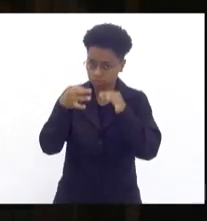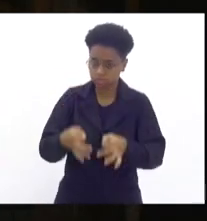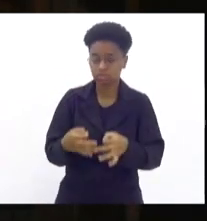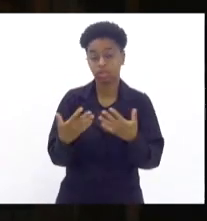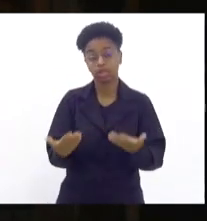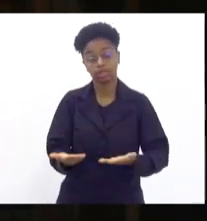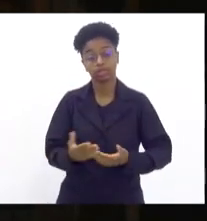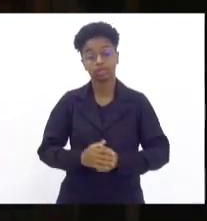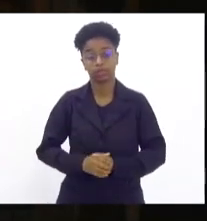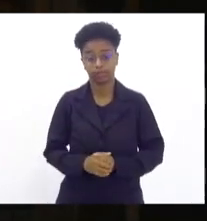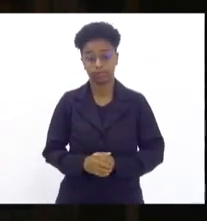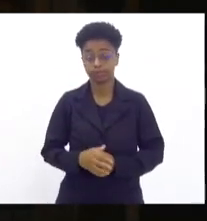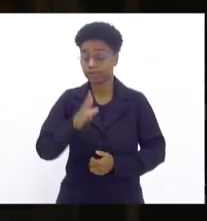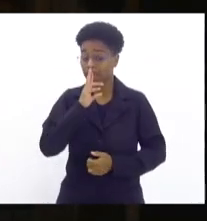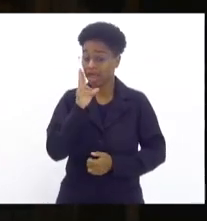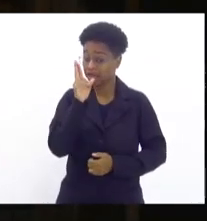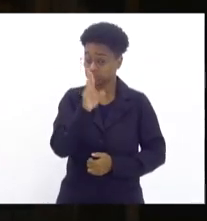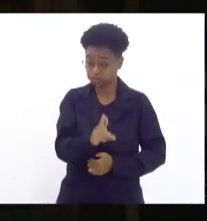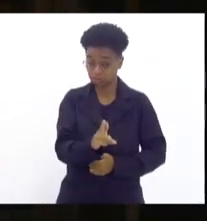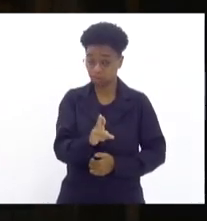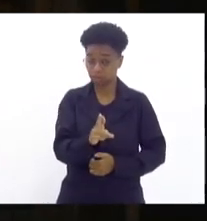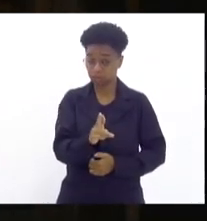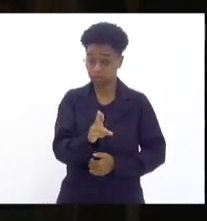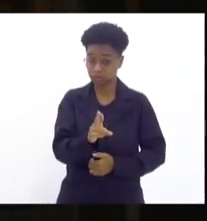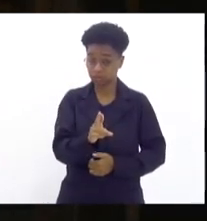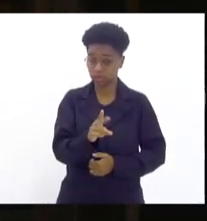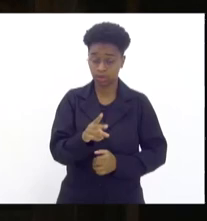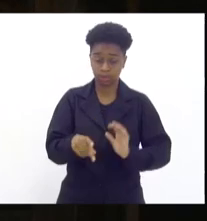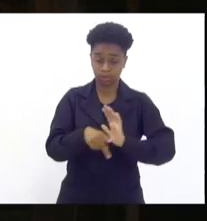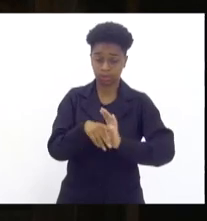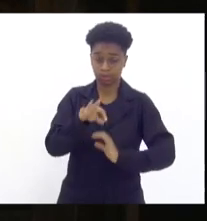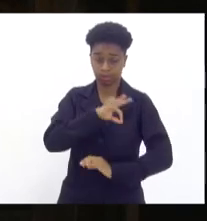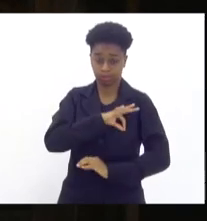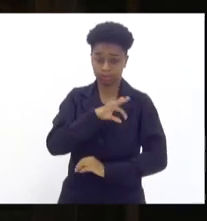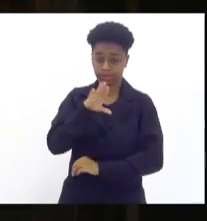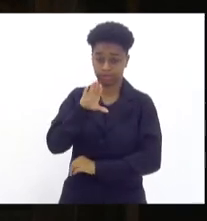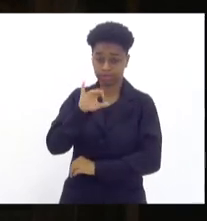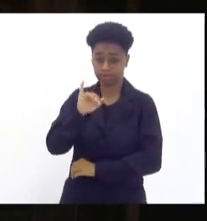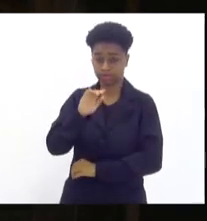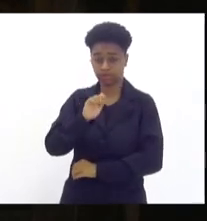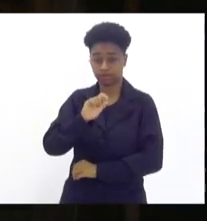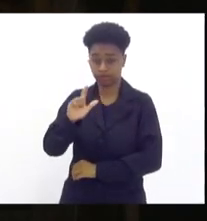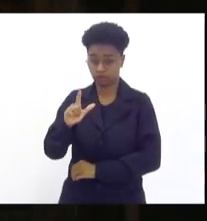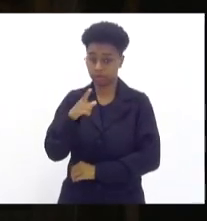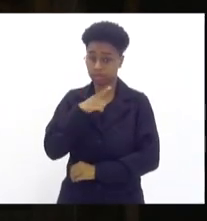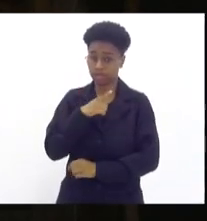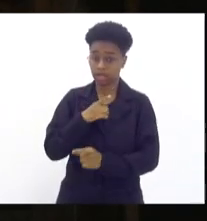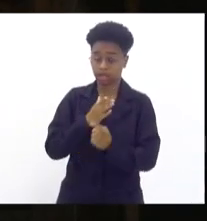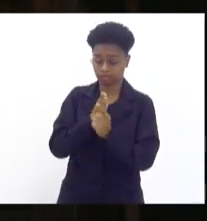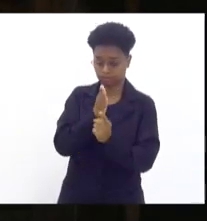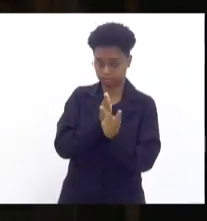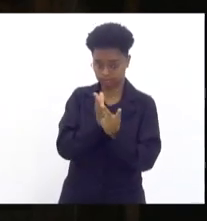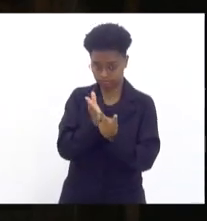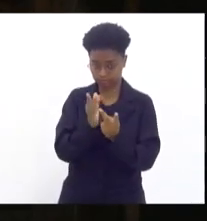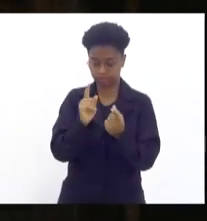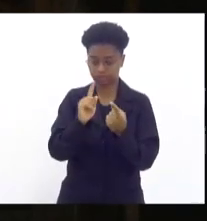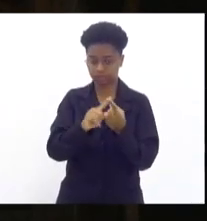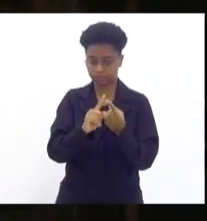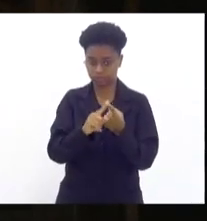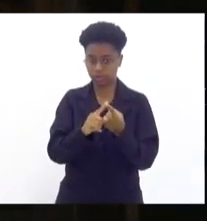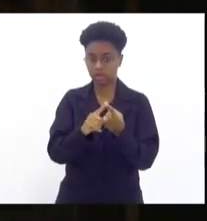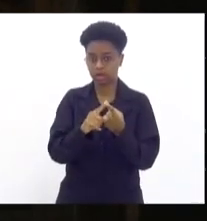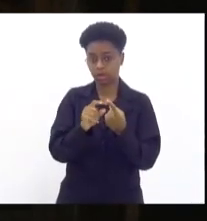a resposta dada pela Polícia Civil ela tem duas naturezas. A gente pode